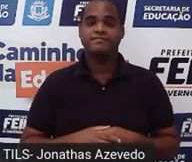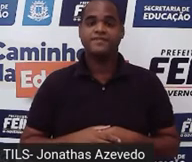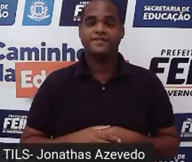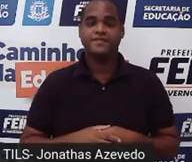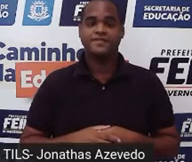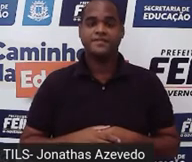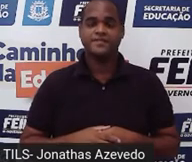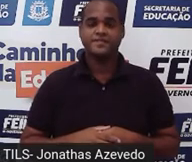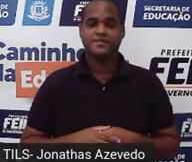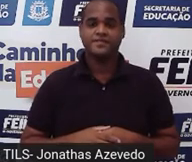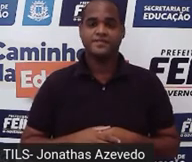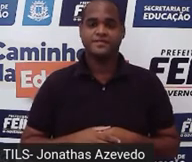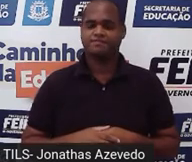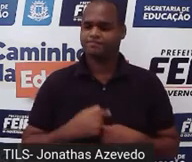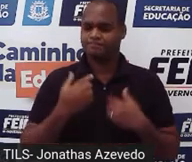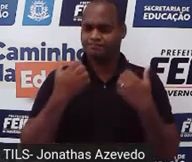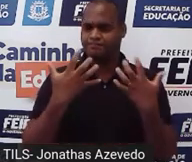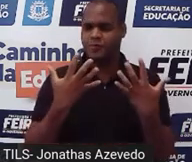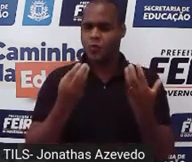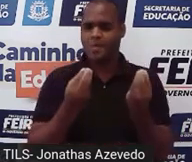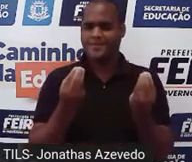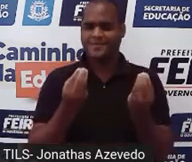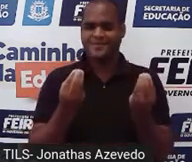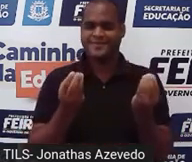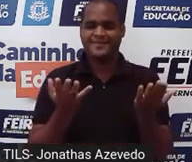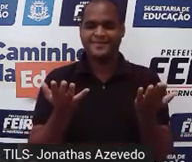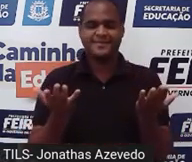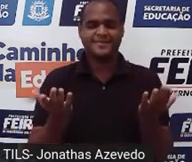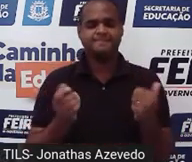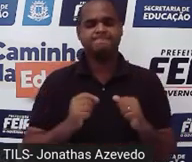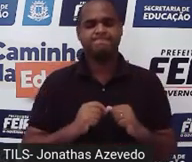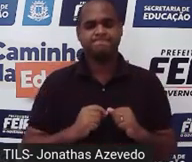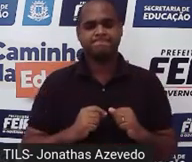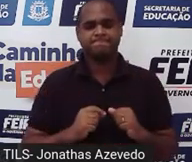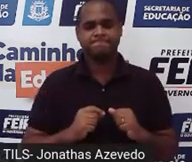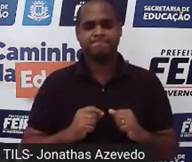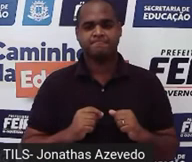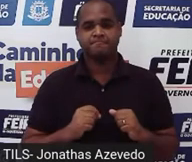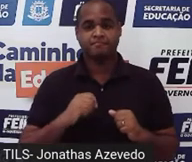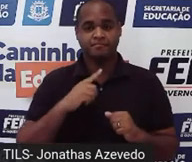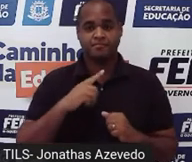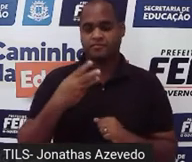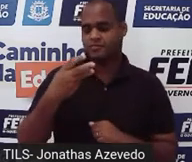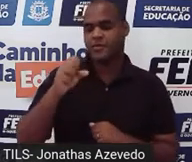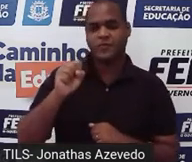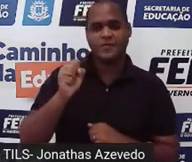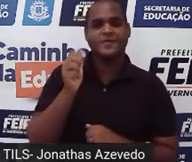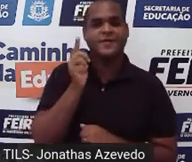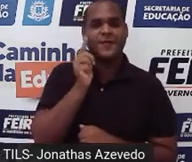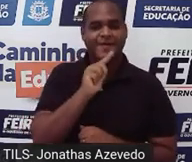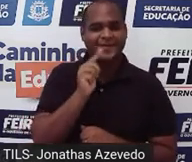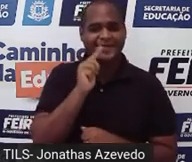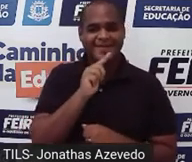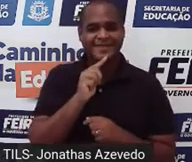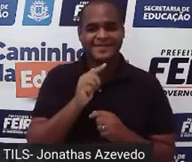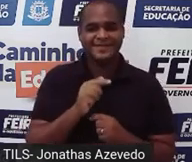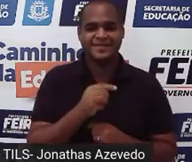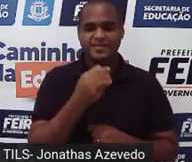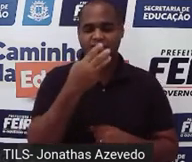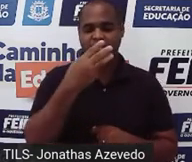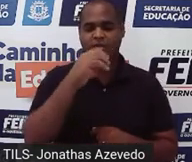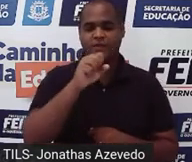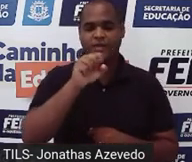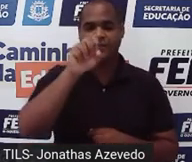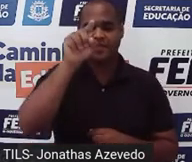Deixa eu ver como é que eu coloco isso de maneira fácil. De 38 jogos, que é aí o